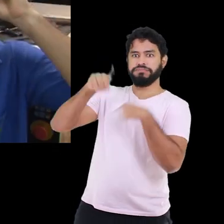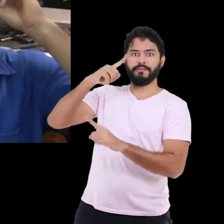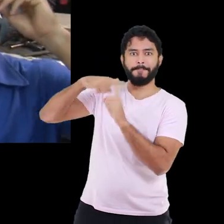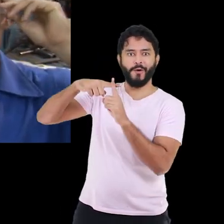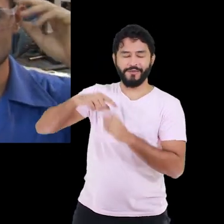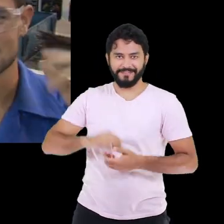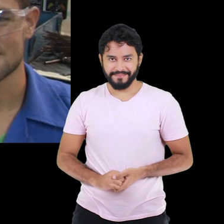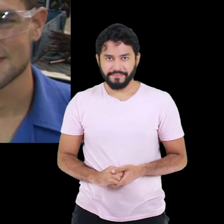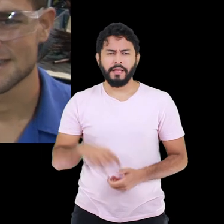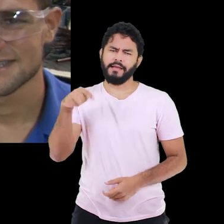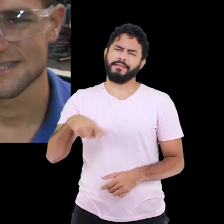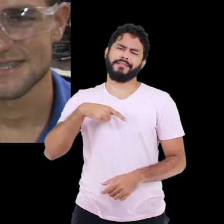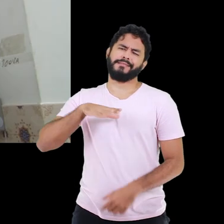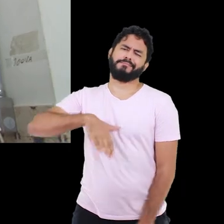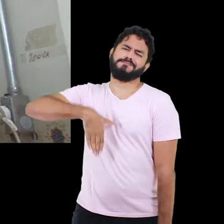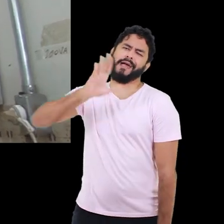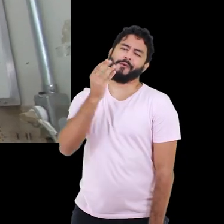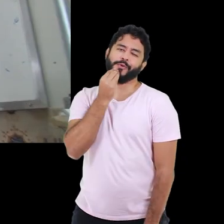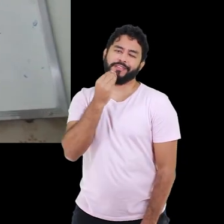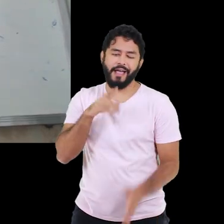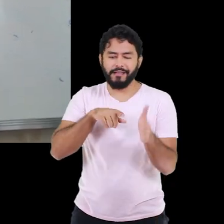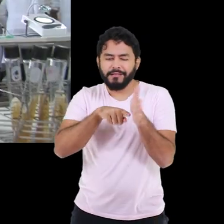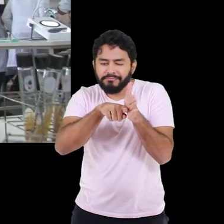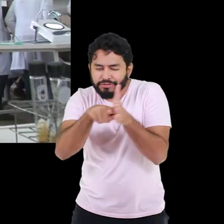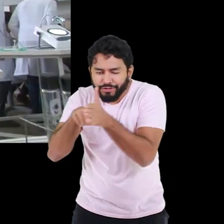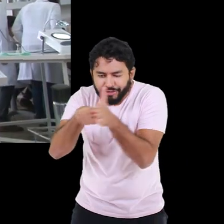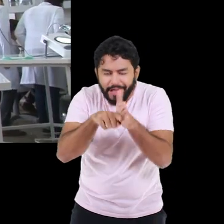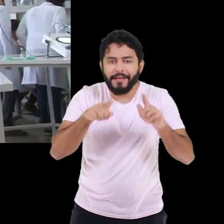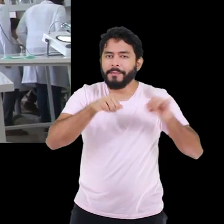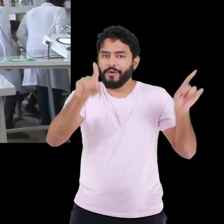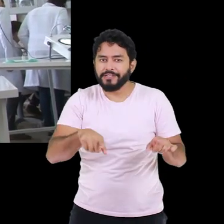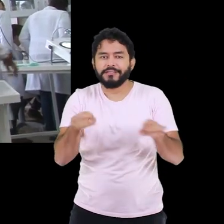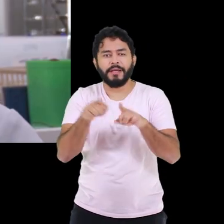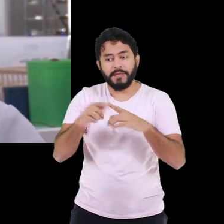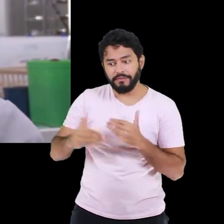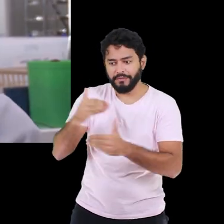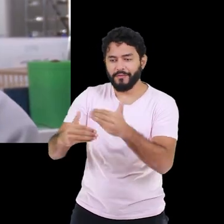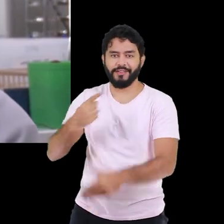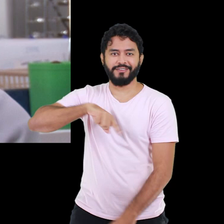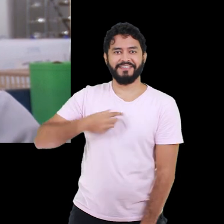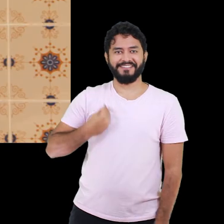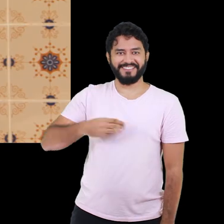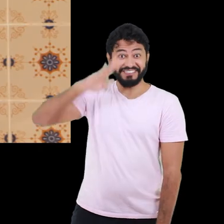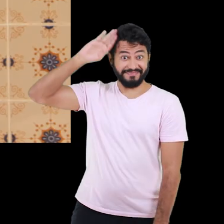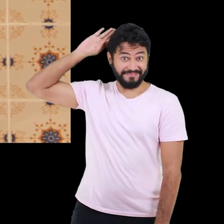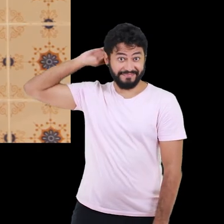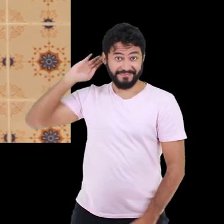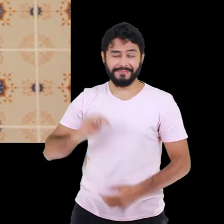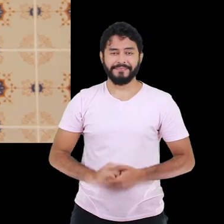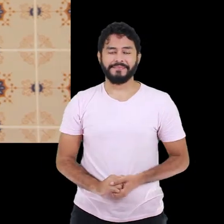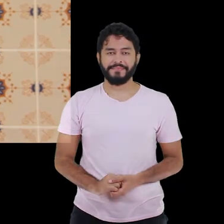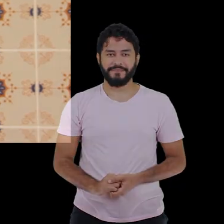positivamente. Aqui a gente tem mais oportunidade de fazer projetos de pesquisa, entrar e desenvolver nossa vida acadêmica.